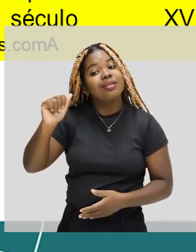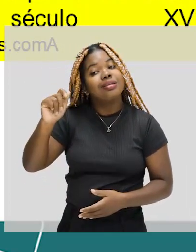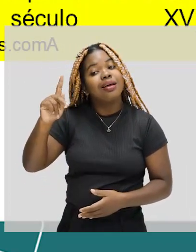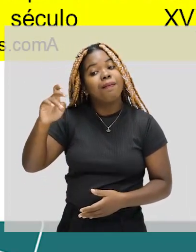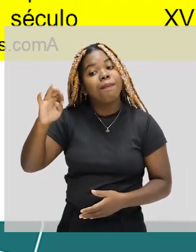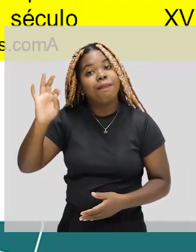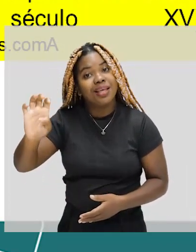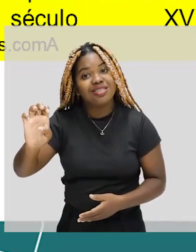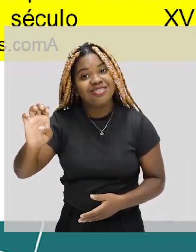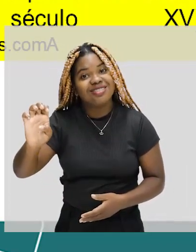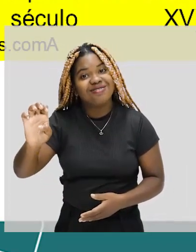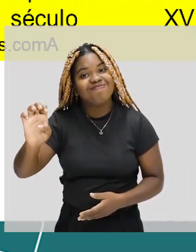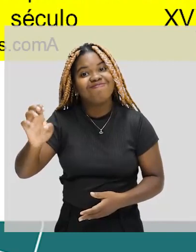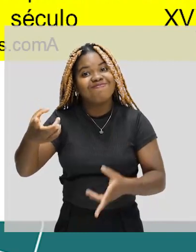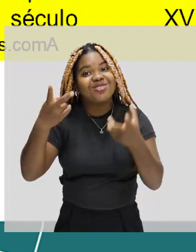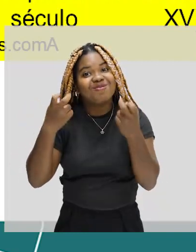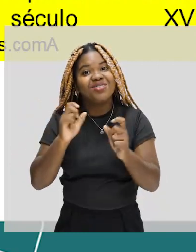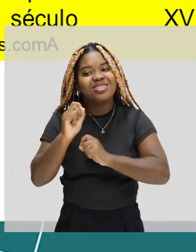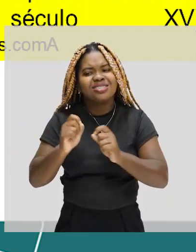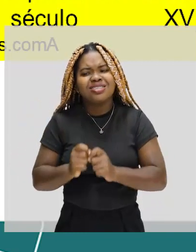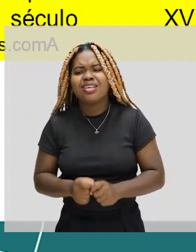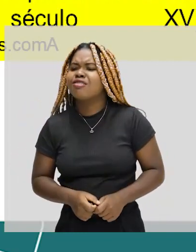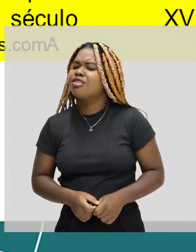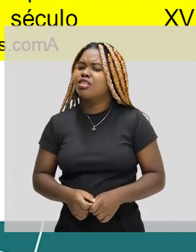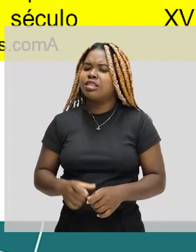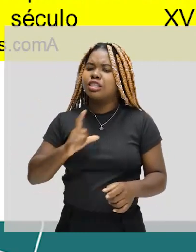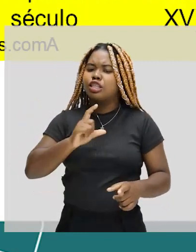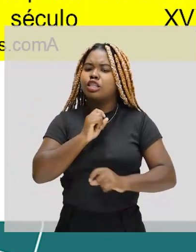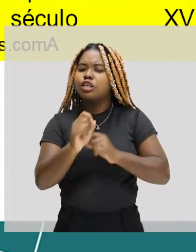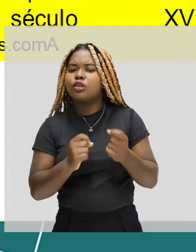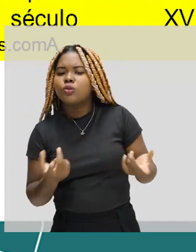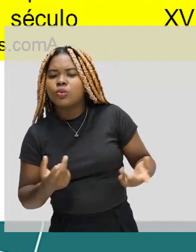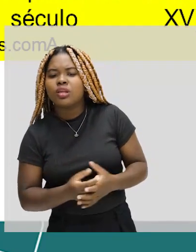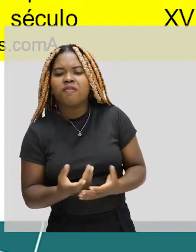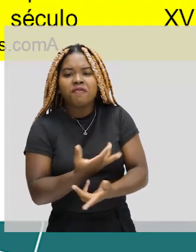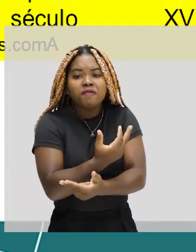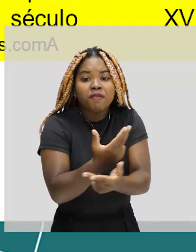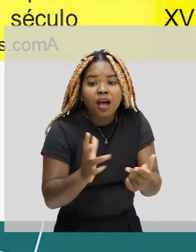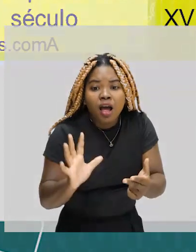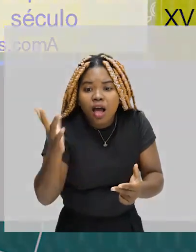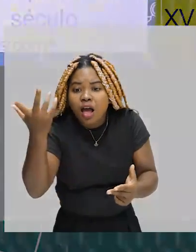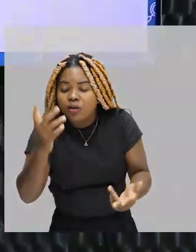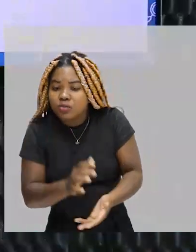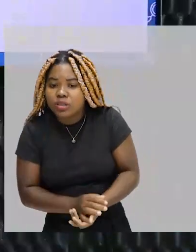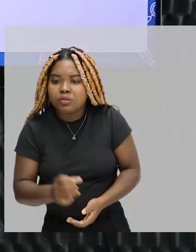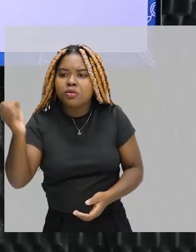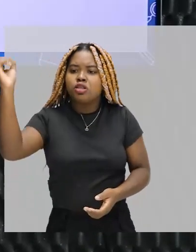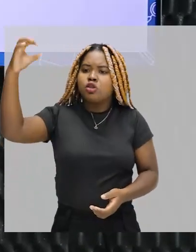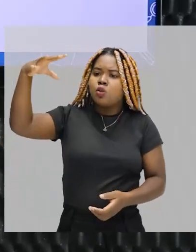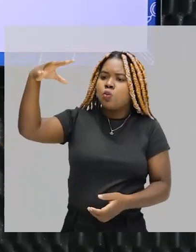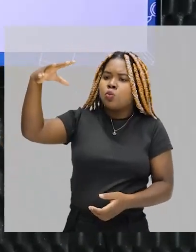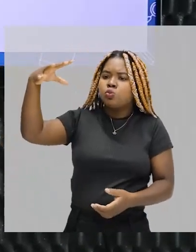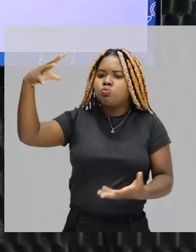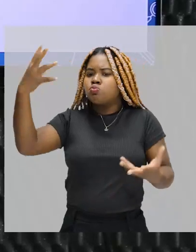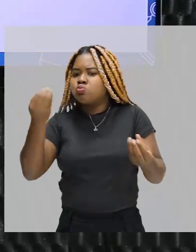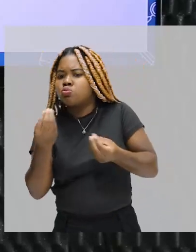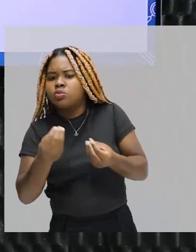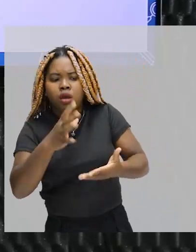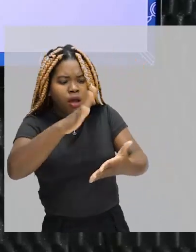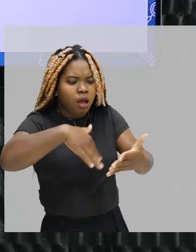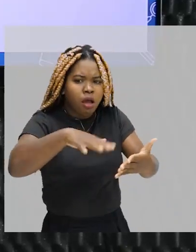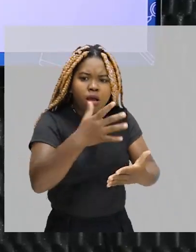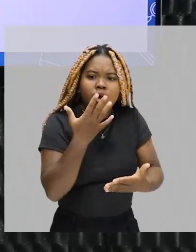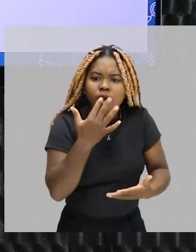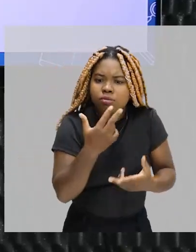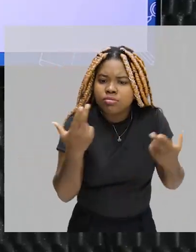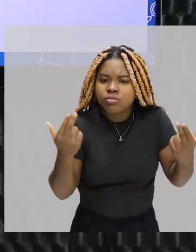vai criando a sensação de perspectiva, efeito luz e sombra, montando todo o trabalho de tecelagem. É um negócio